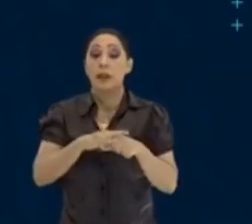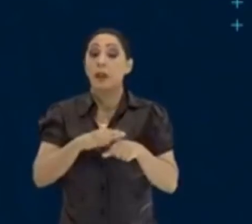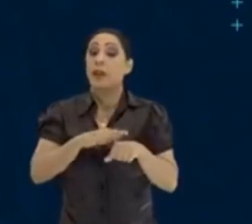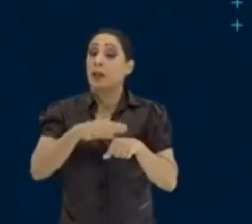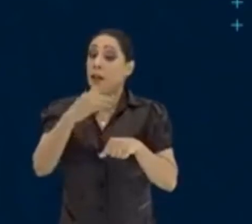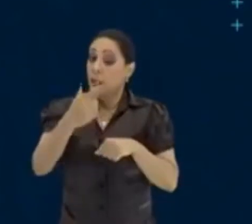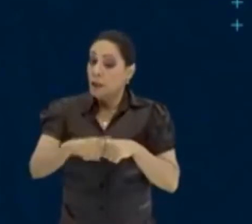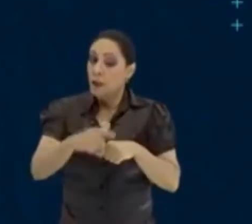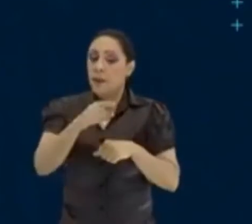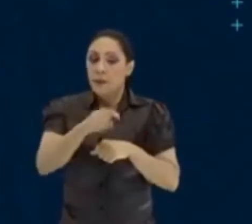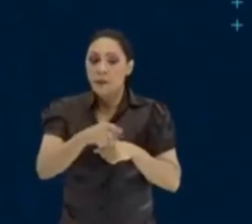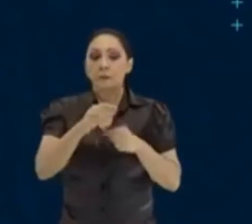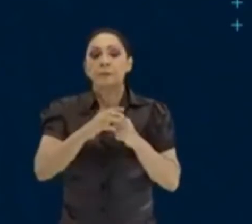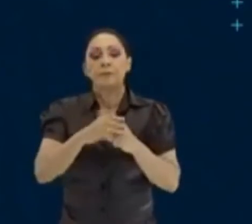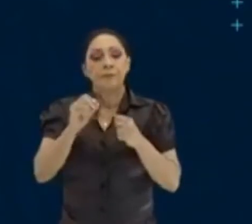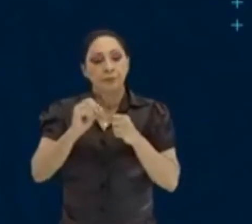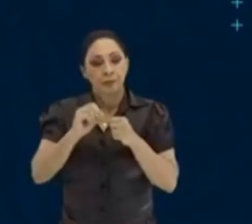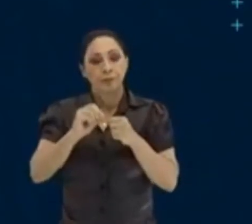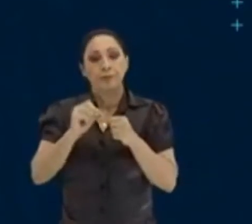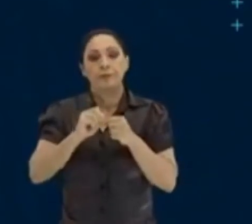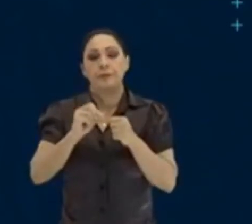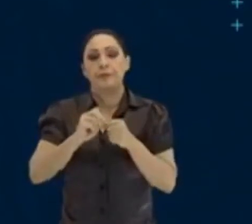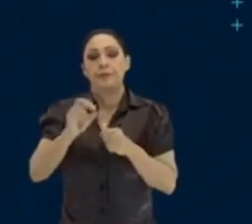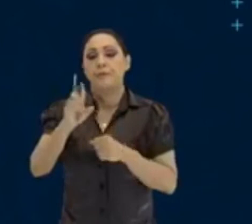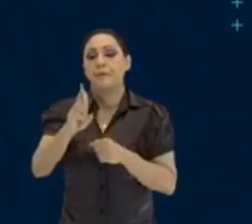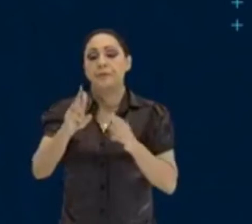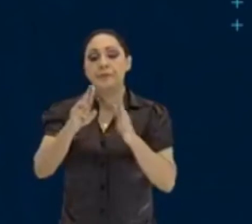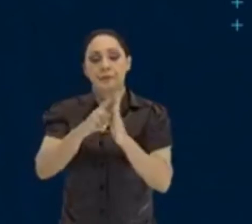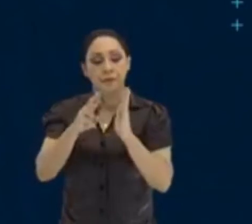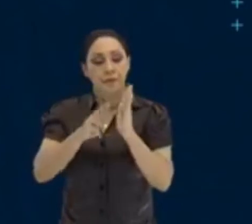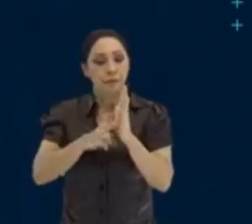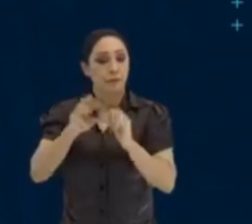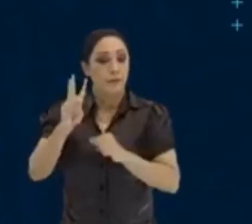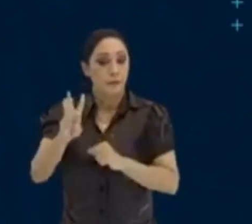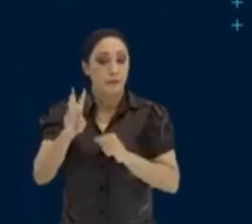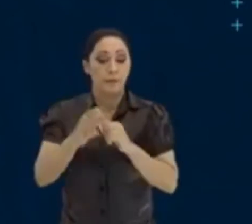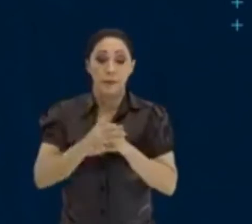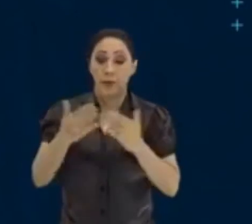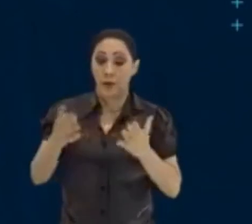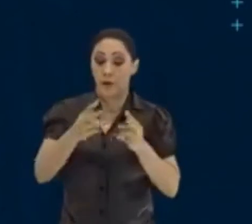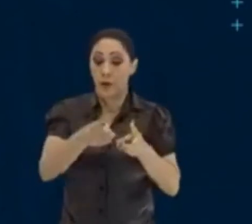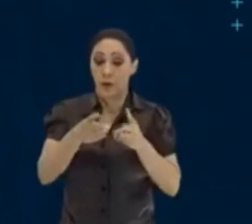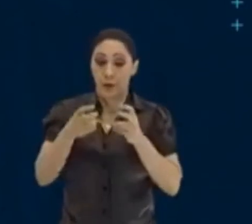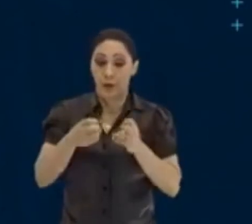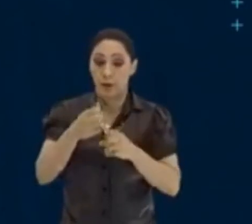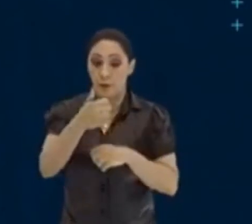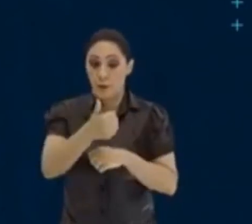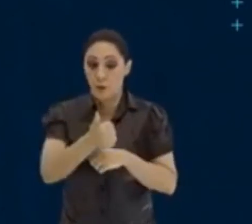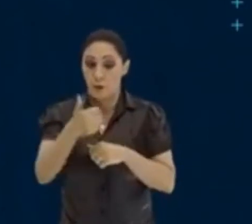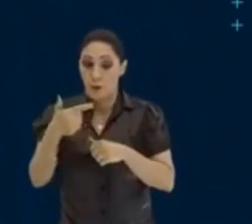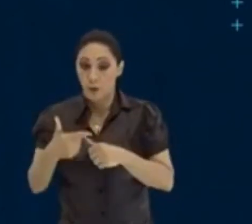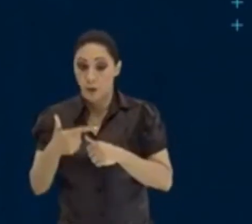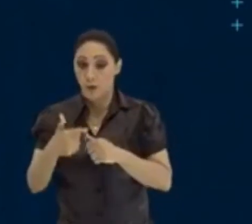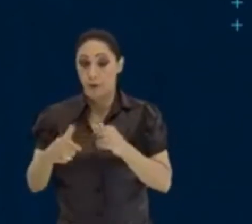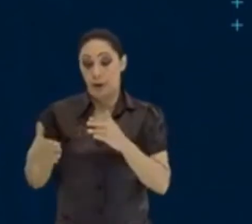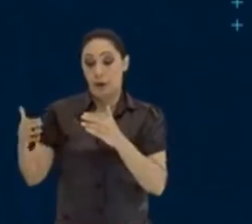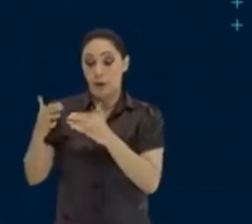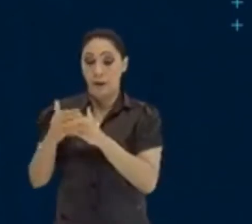pode fazer a regra de 3, mas você observa que o 12, para chegar em 6, foi dividido por 2.